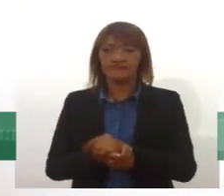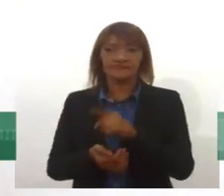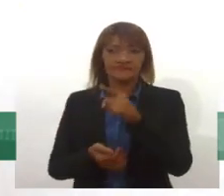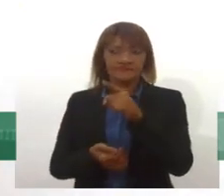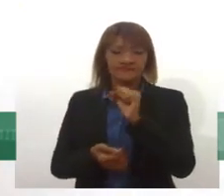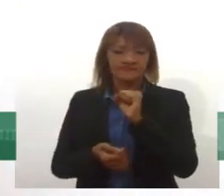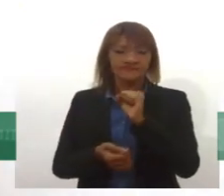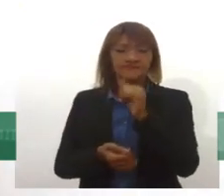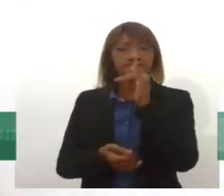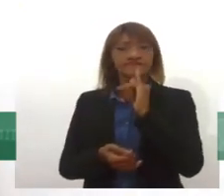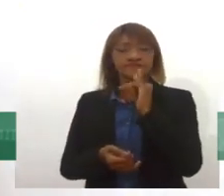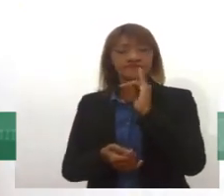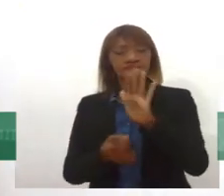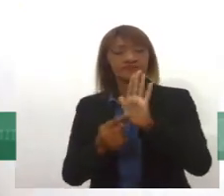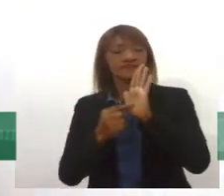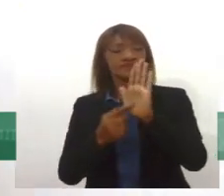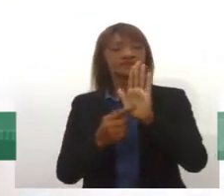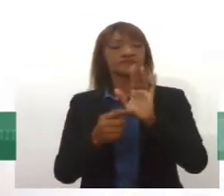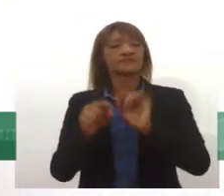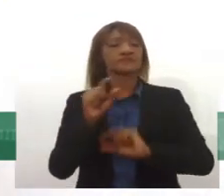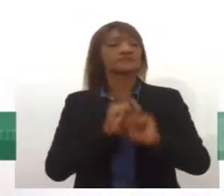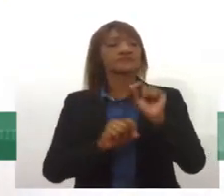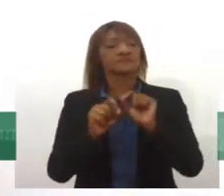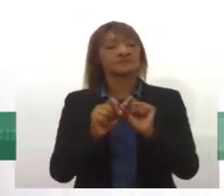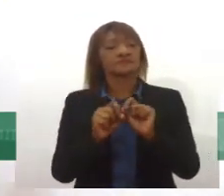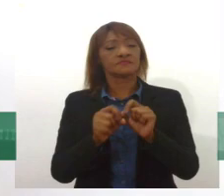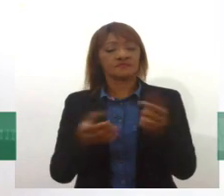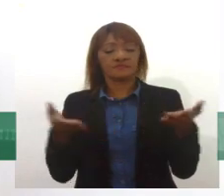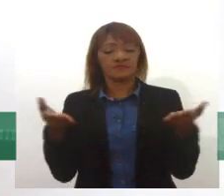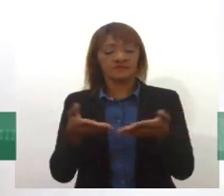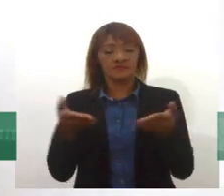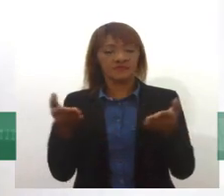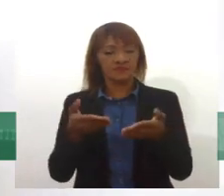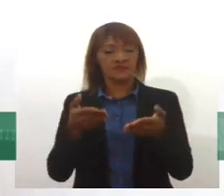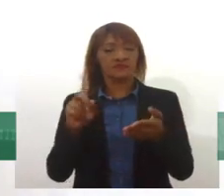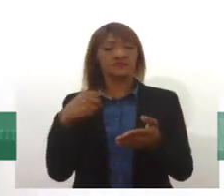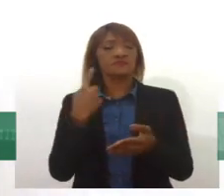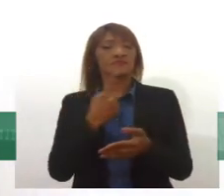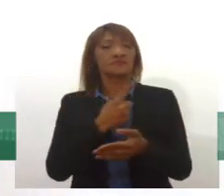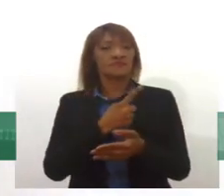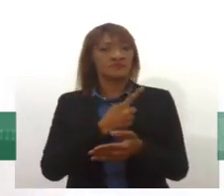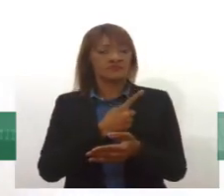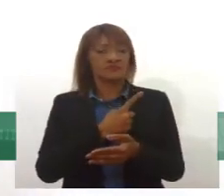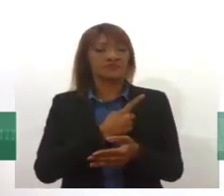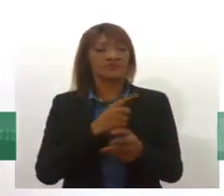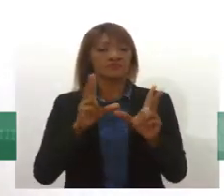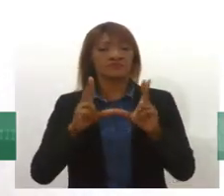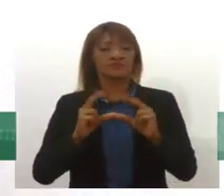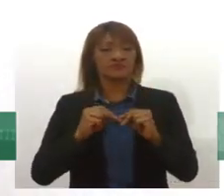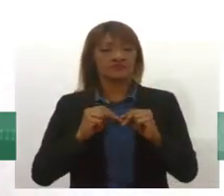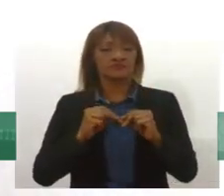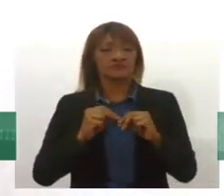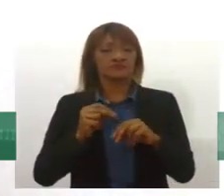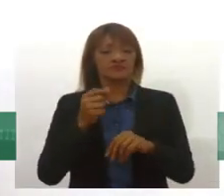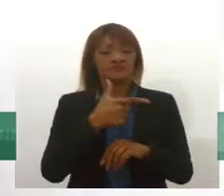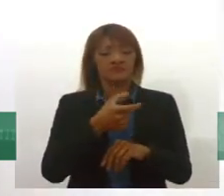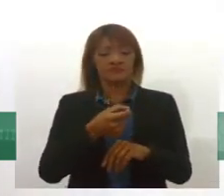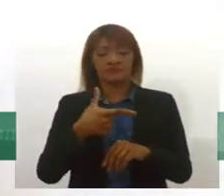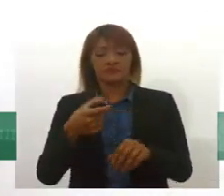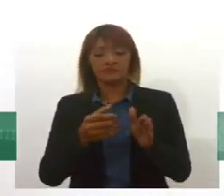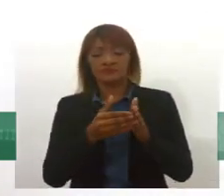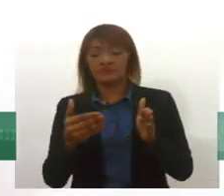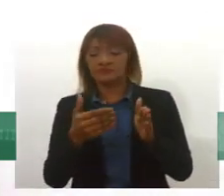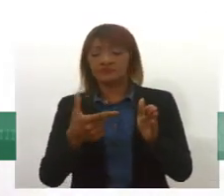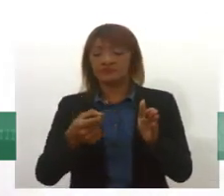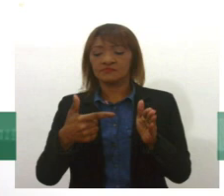como exemplo, o total de atendimentos que nós tivemos no ano de 2020 e 2021 com